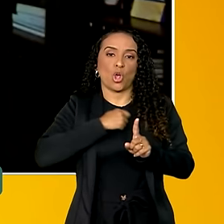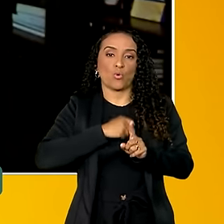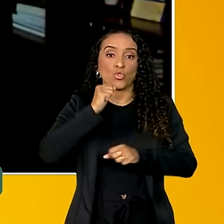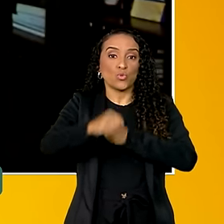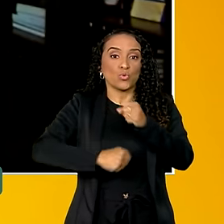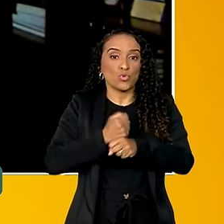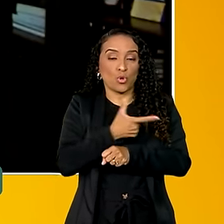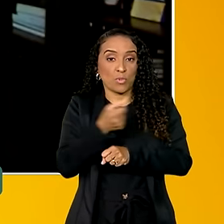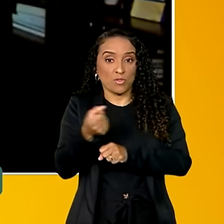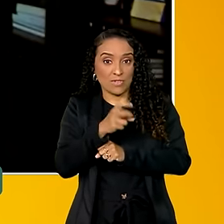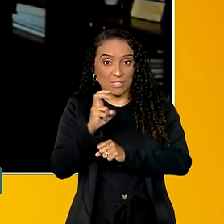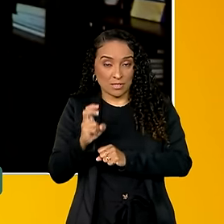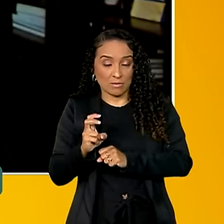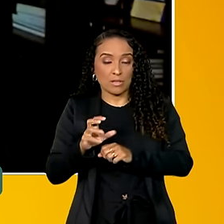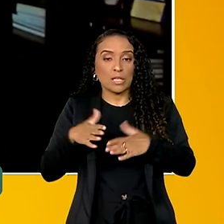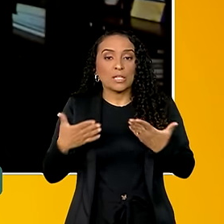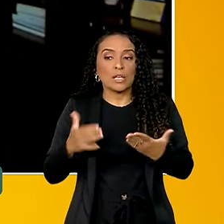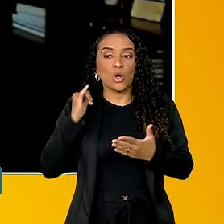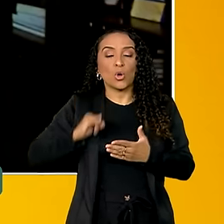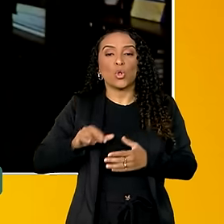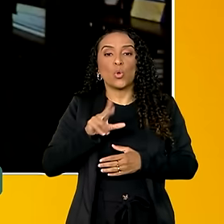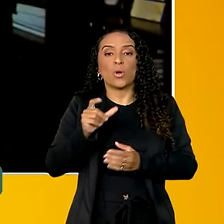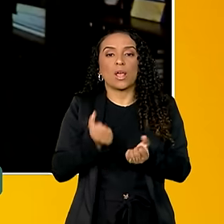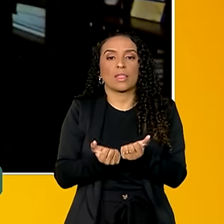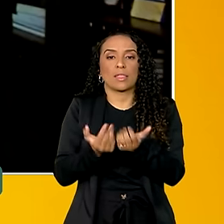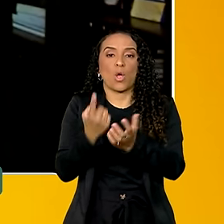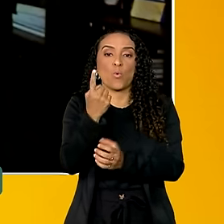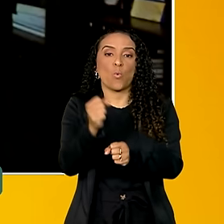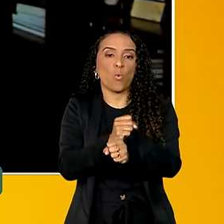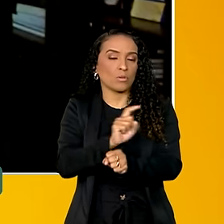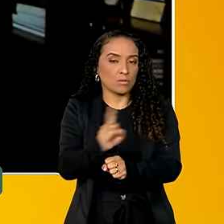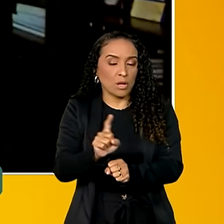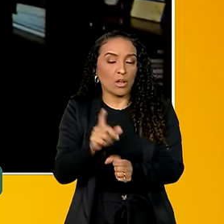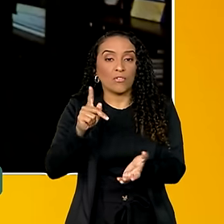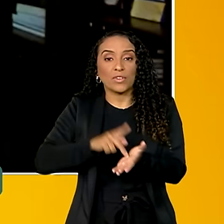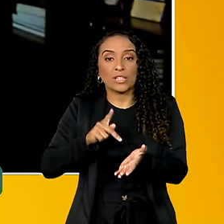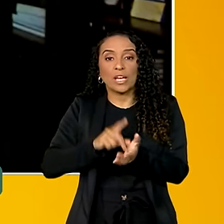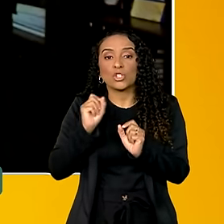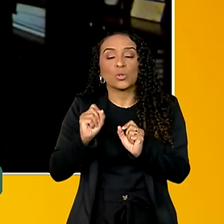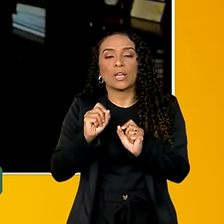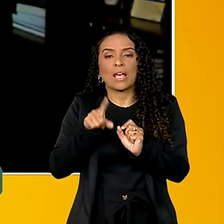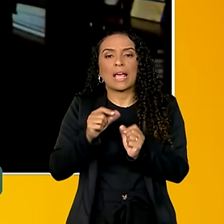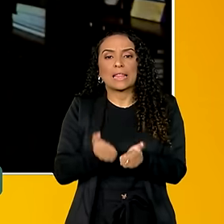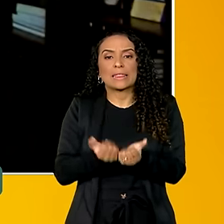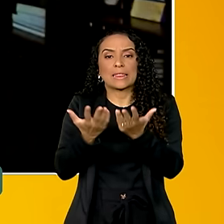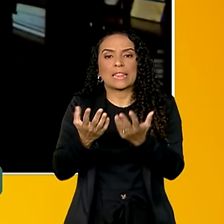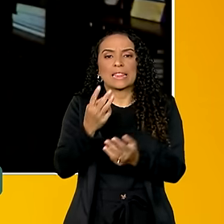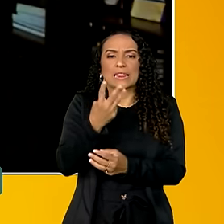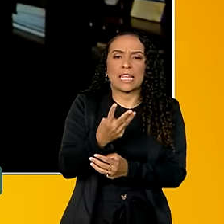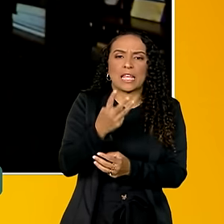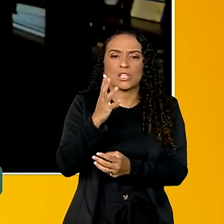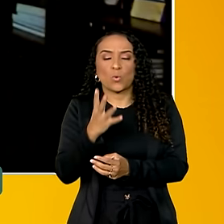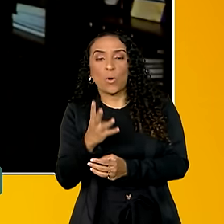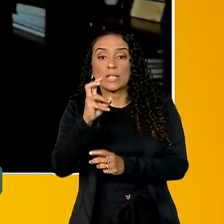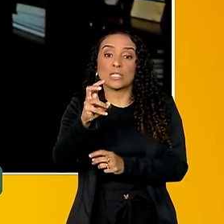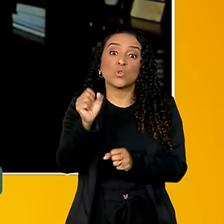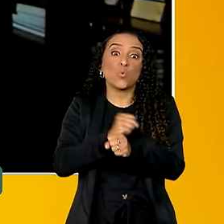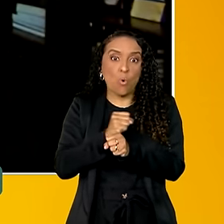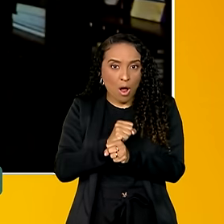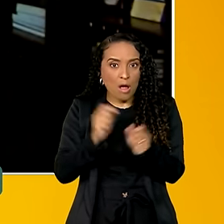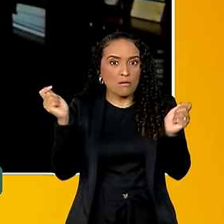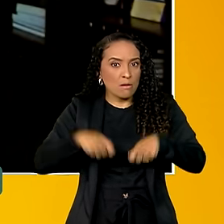Agora, essas bolsas, Carine, elas não são concedidas por um ano. Na verdade, elas são concedidas por três, quatro e cinco anos,